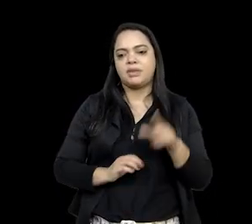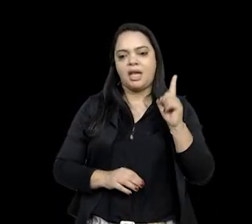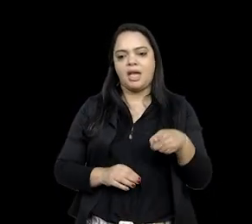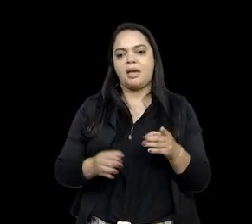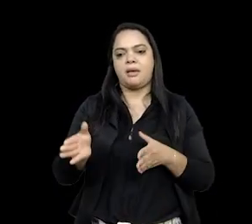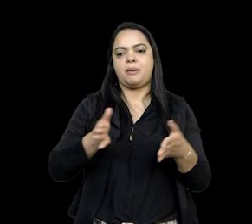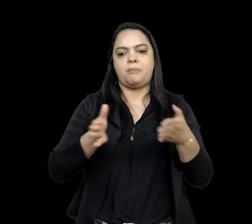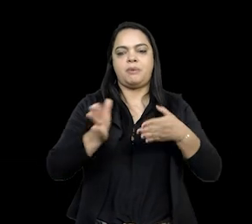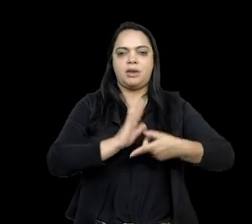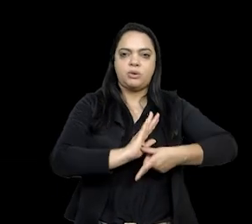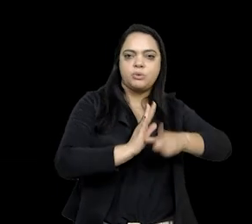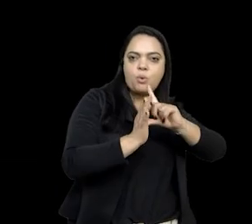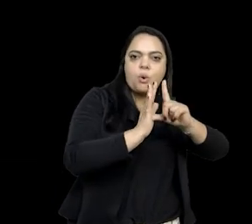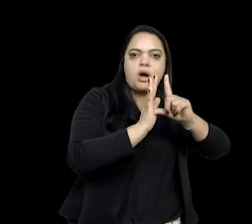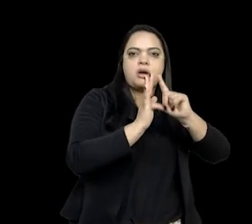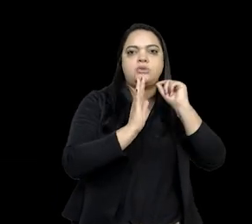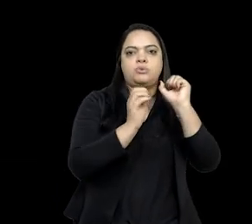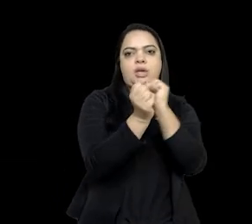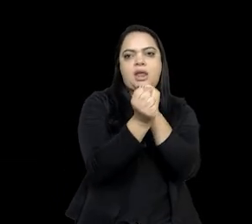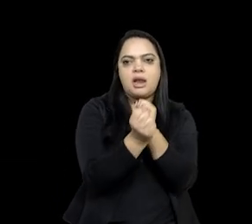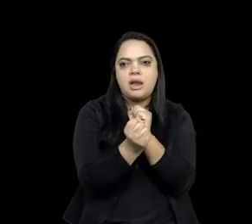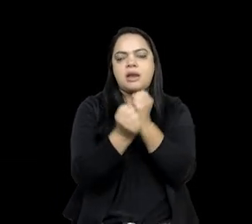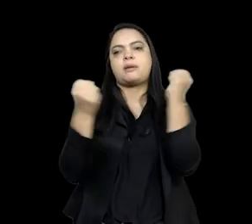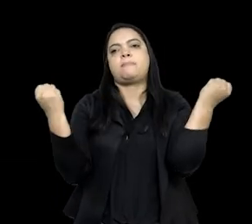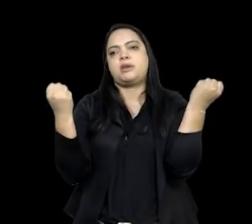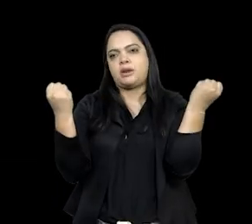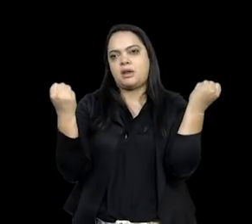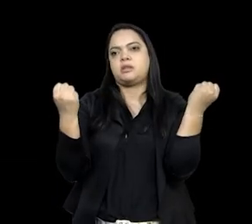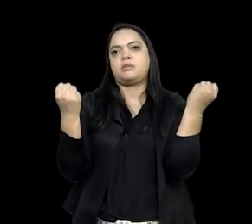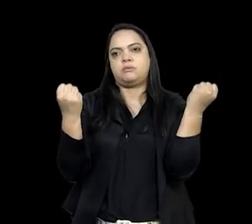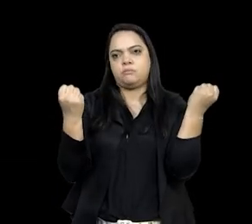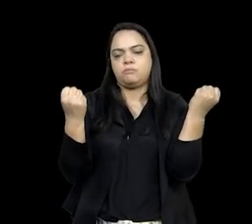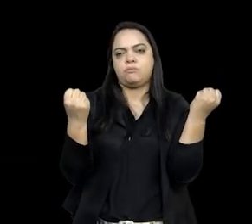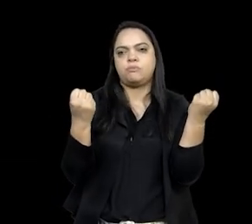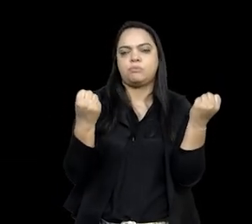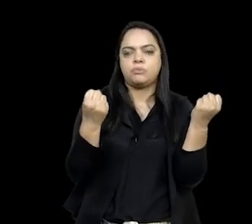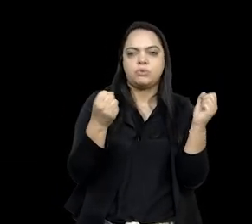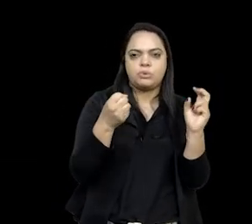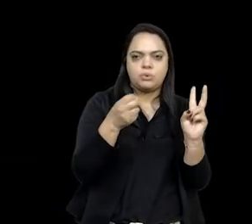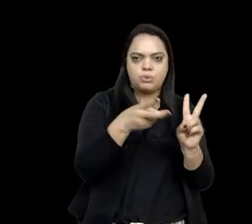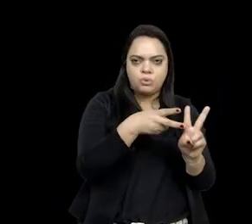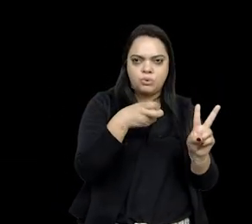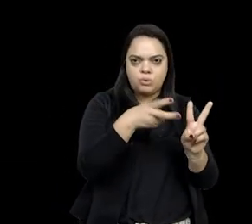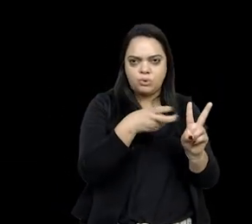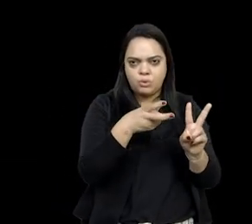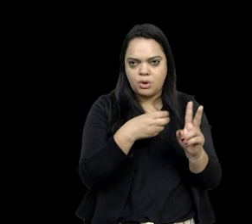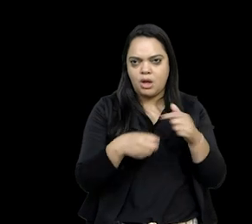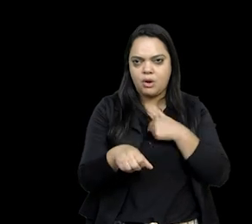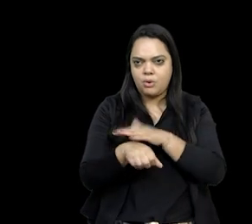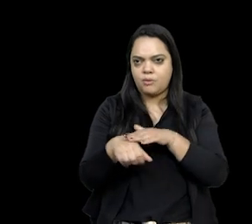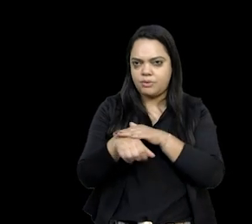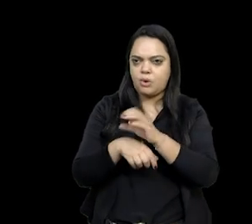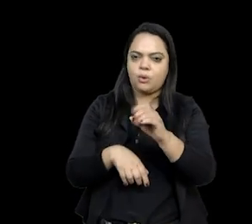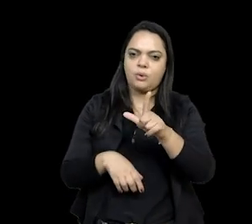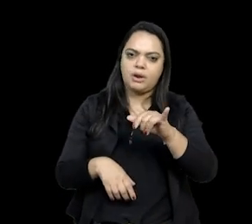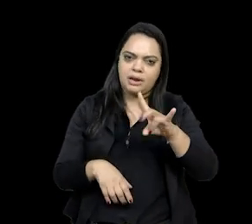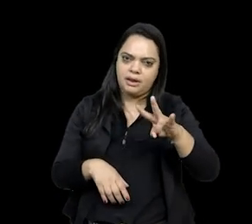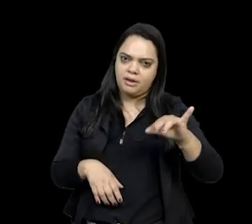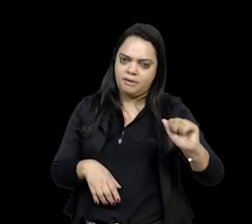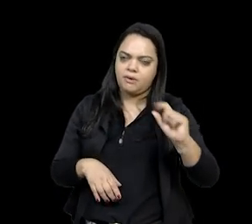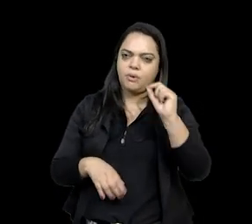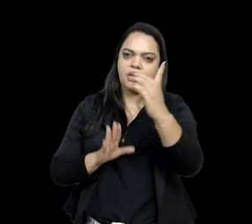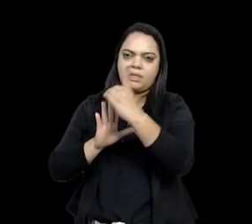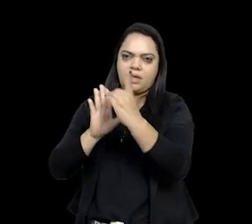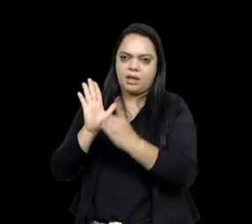abolição da escravidão indígena, eu estava comentando inclusive com a Olivia, que ela foi decretada em 1755, oficialmente,